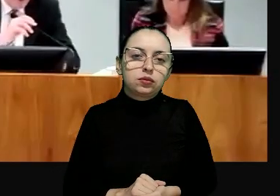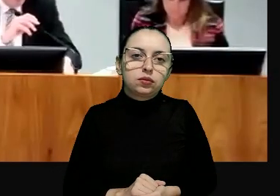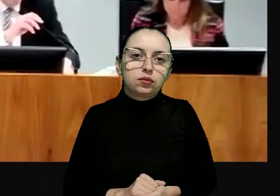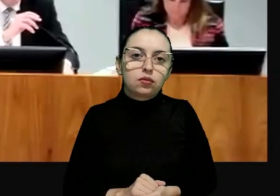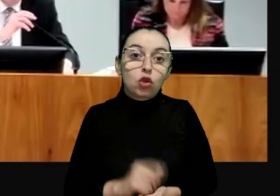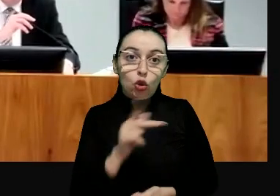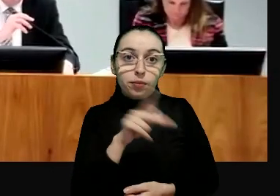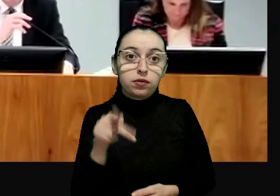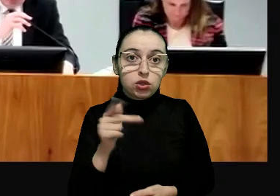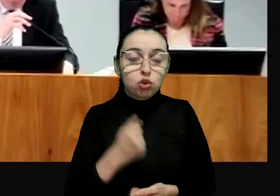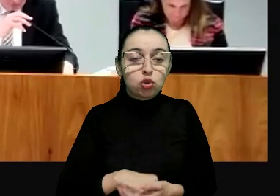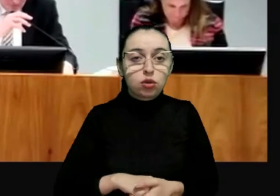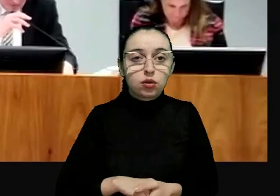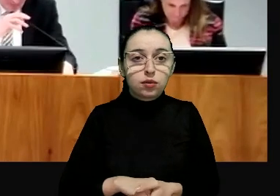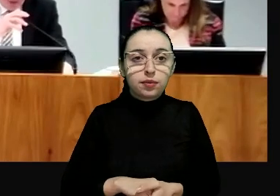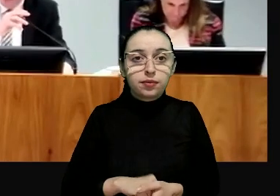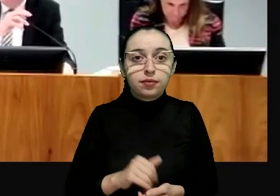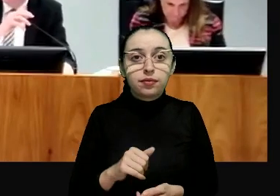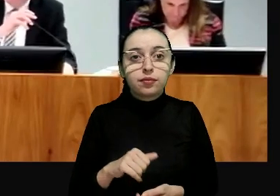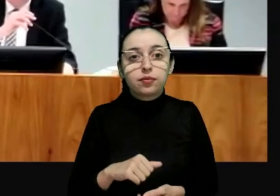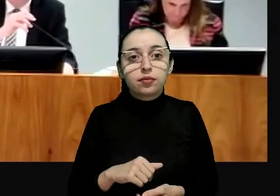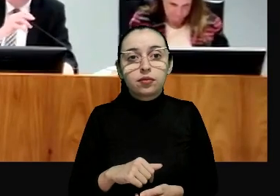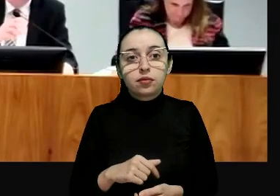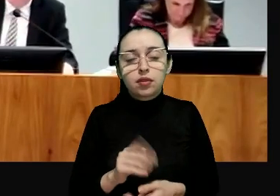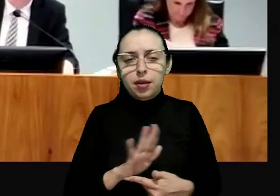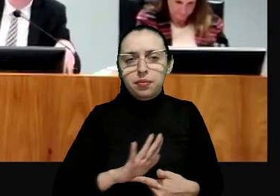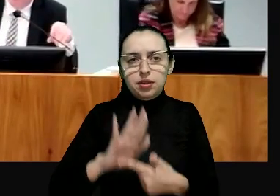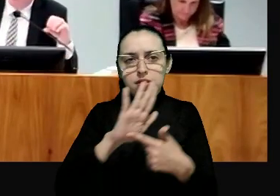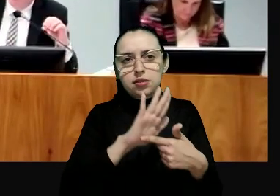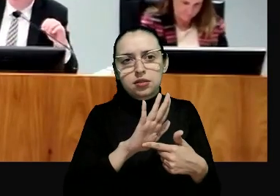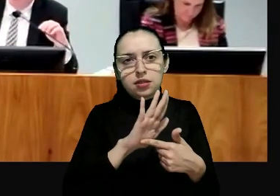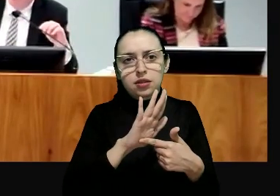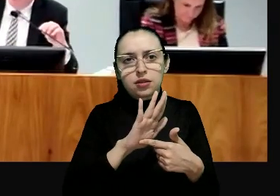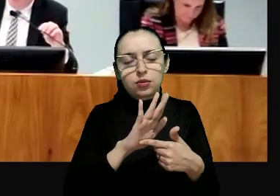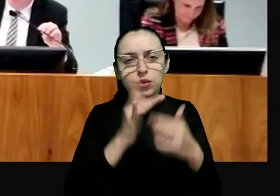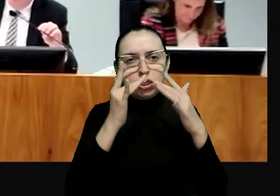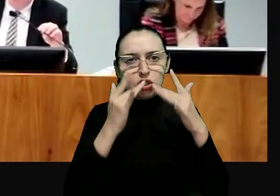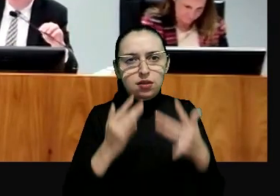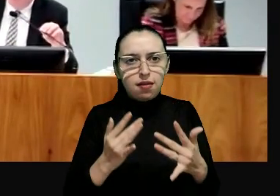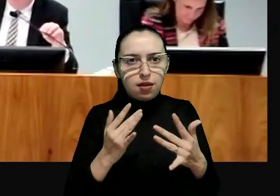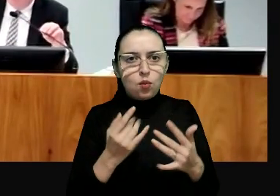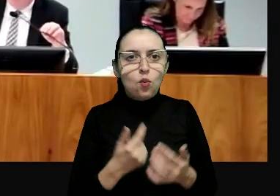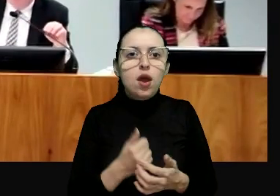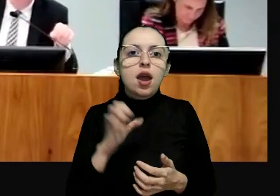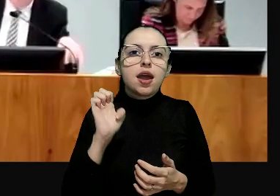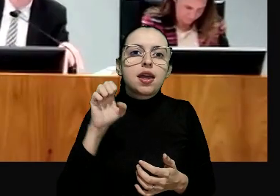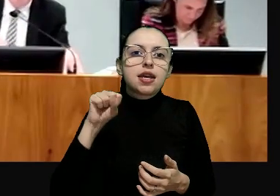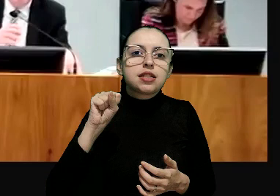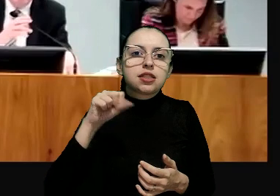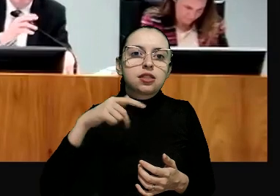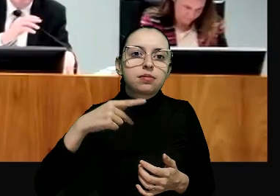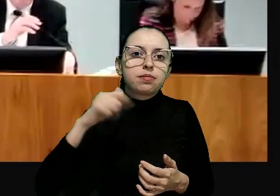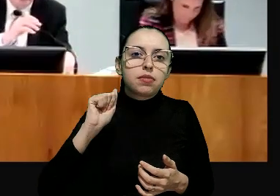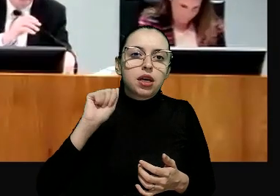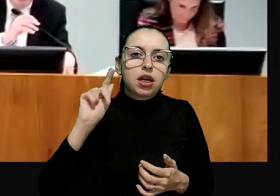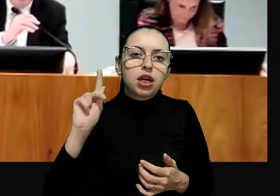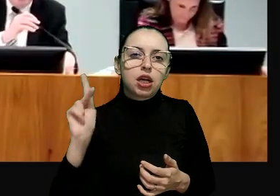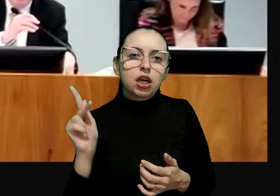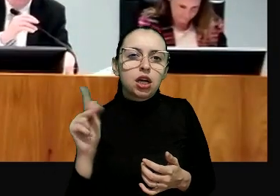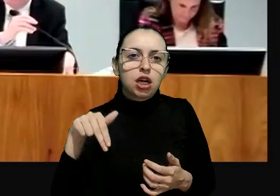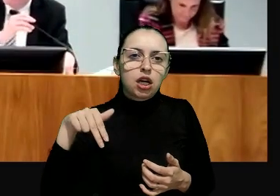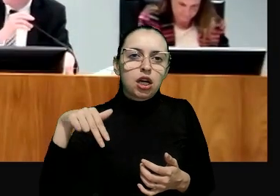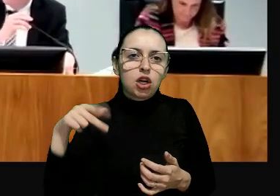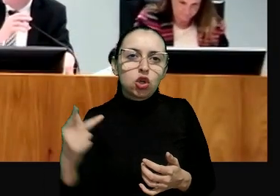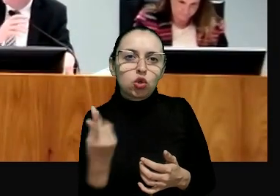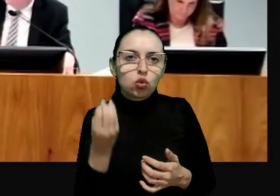o professor a mim faz sua exposição em espanhol para que uma parte